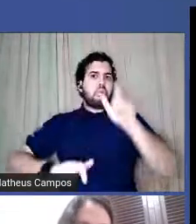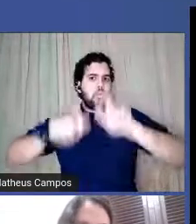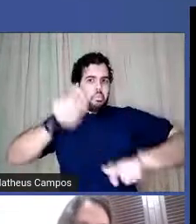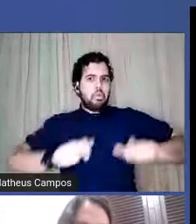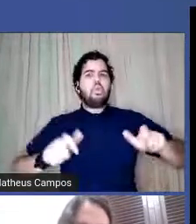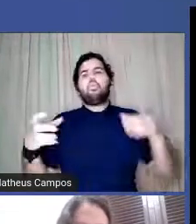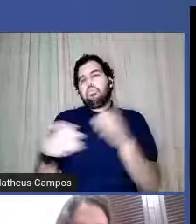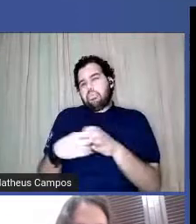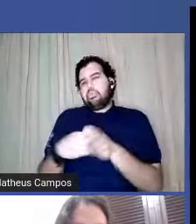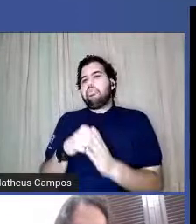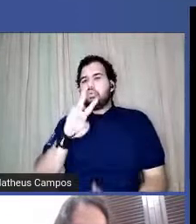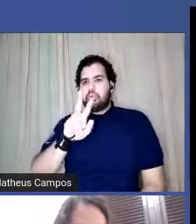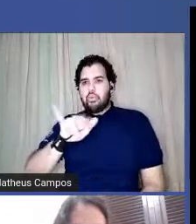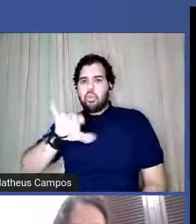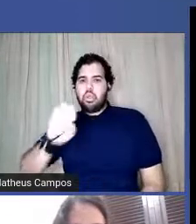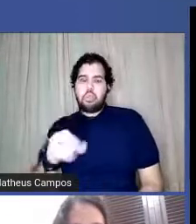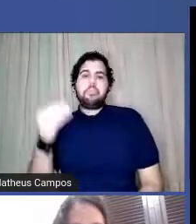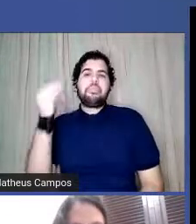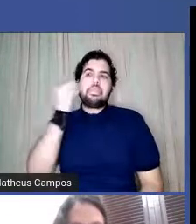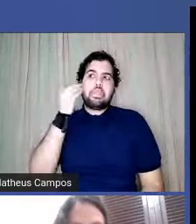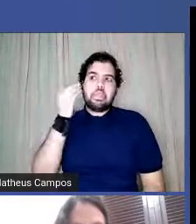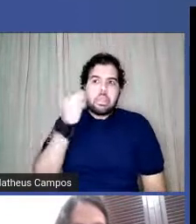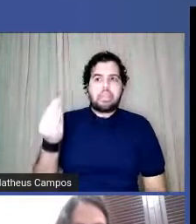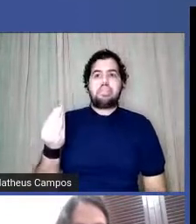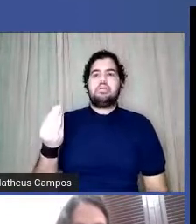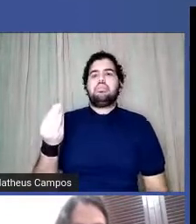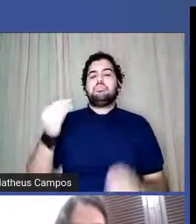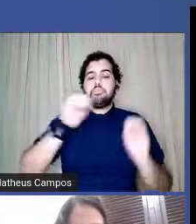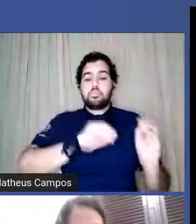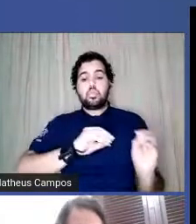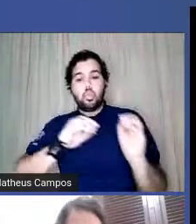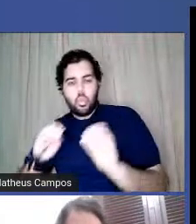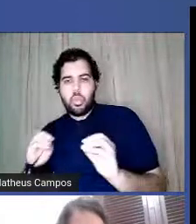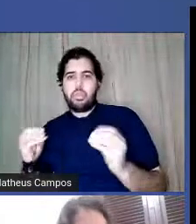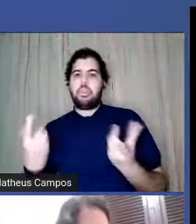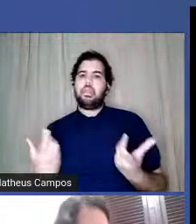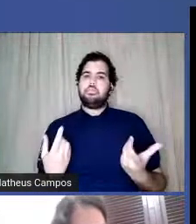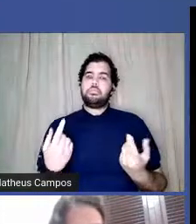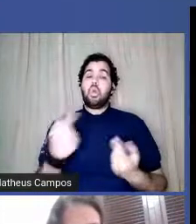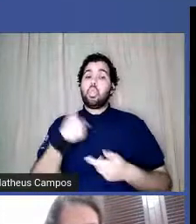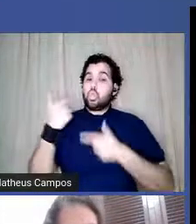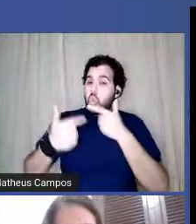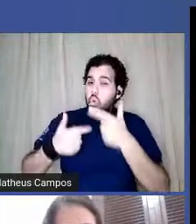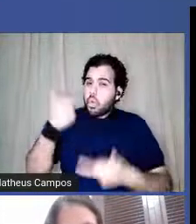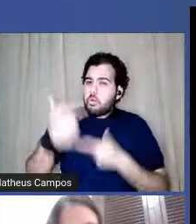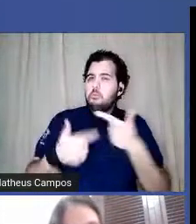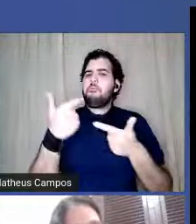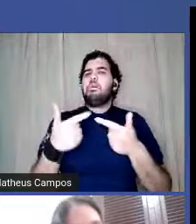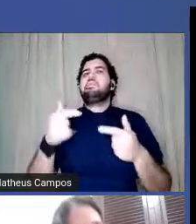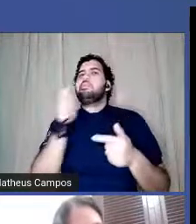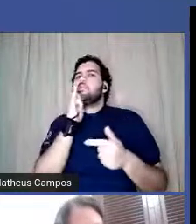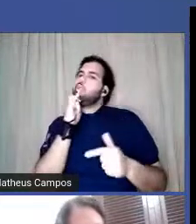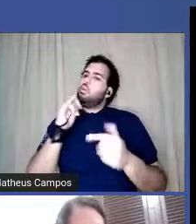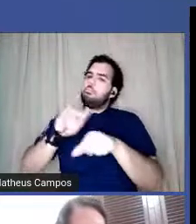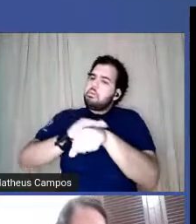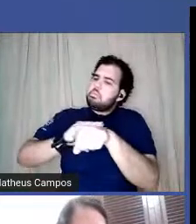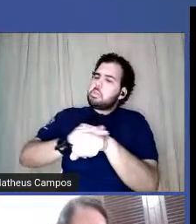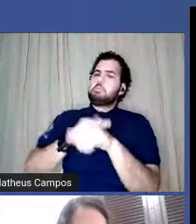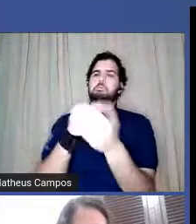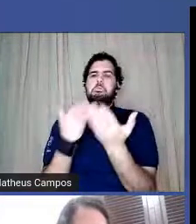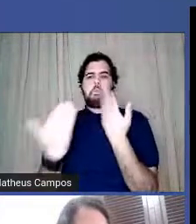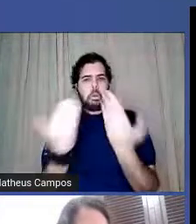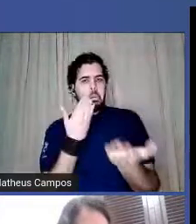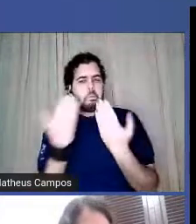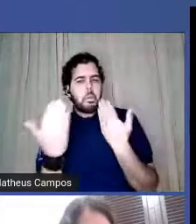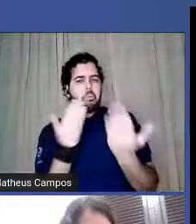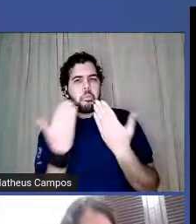que já é uma tentativa de sair disso. Então, a gente trabalhou basicamente com conversa, foi realmente um